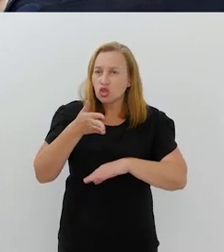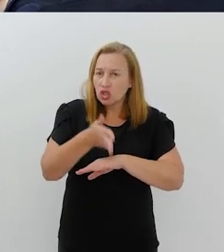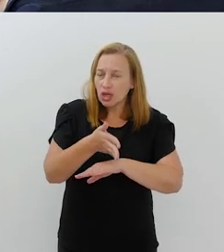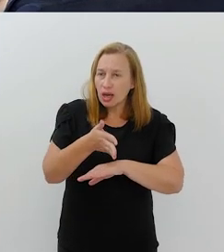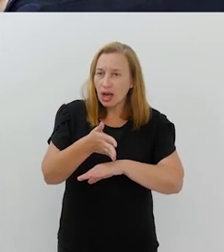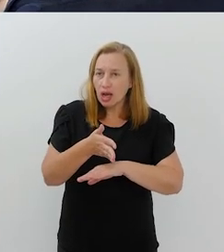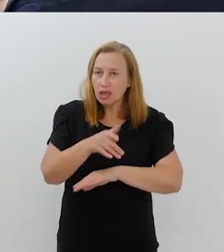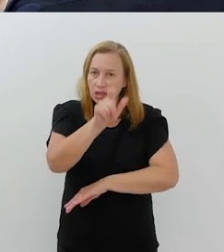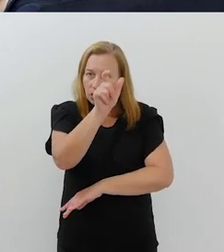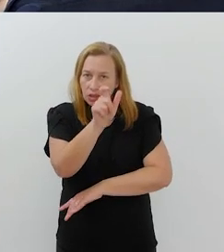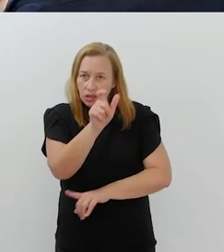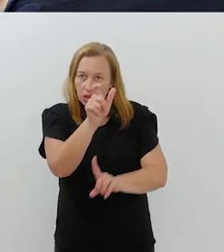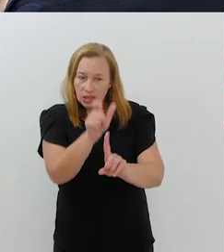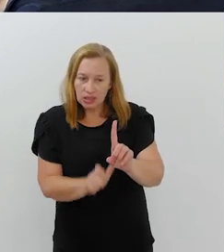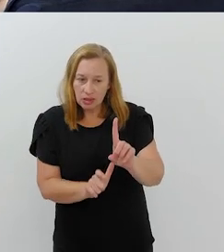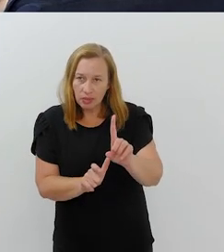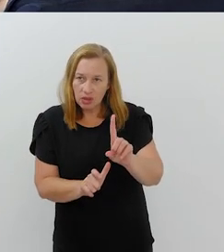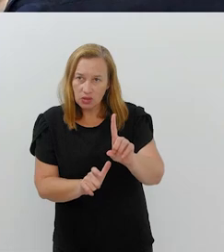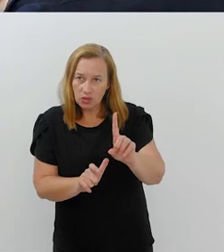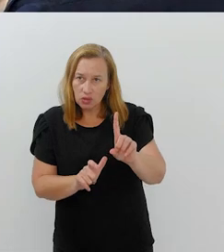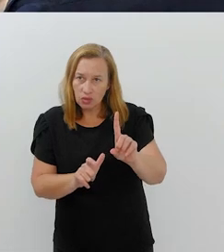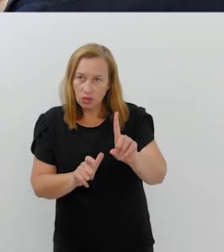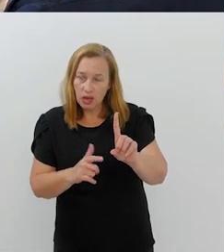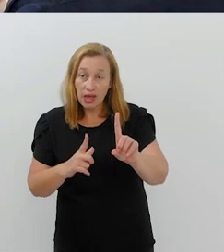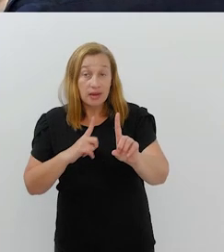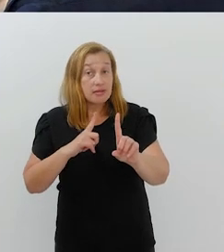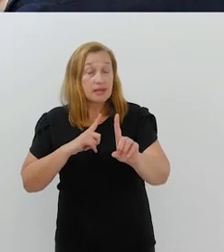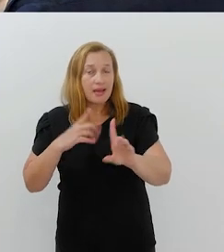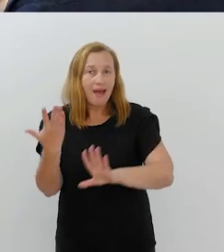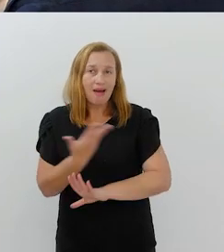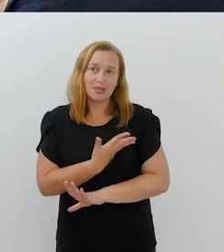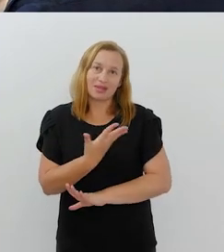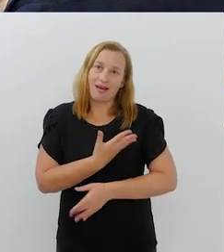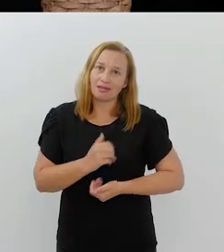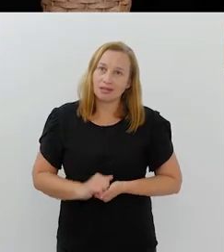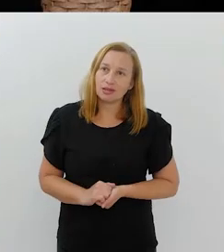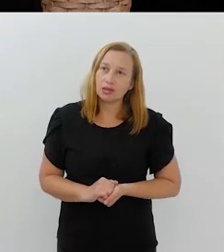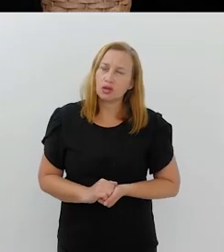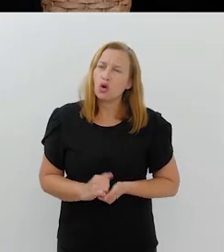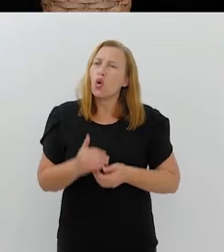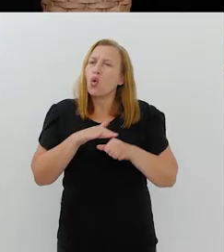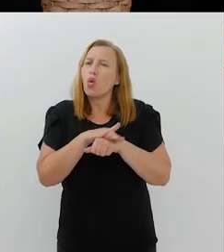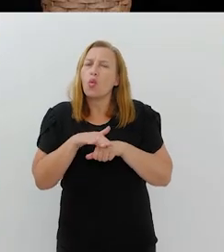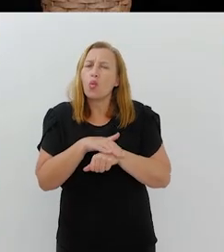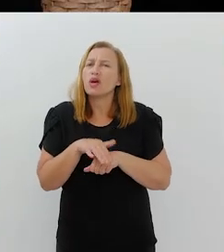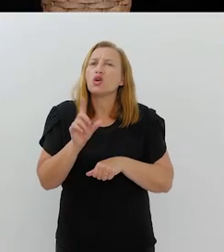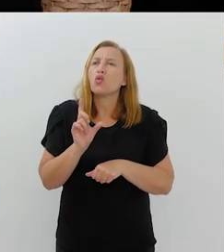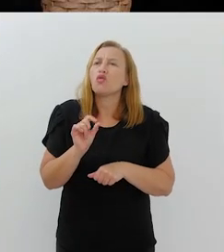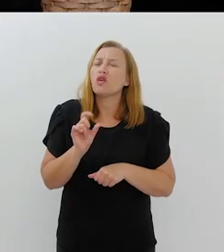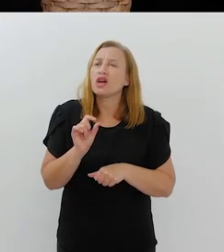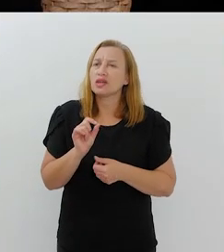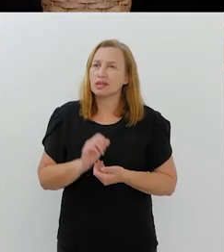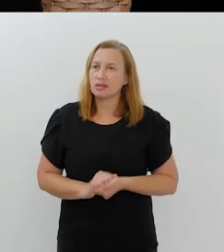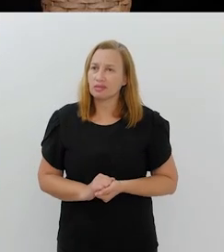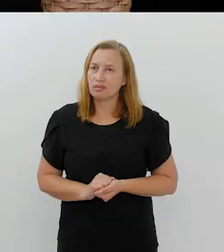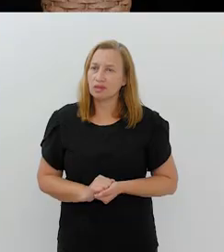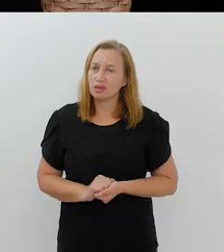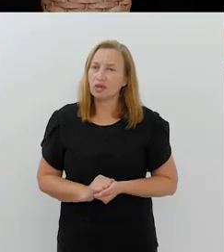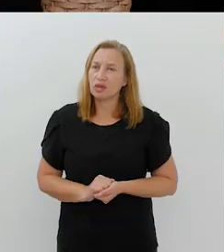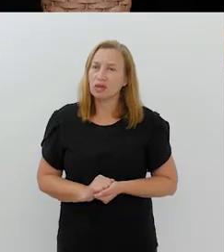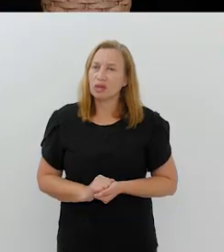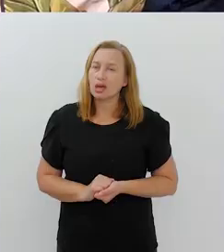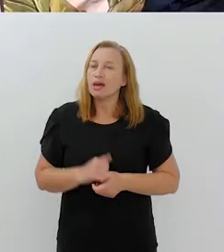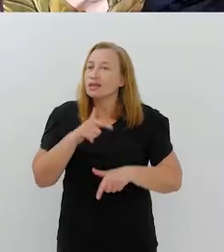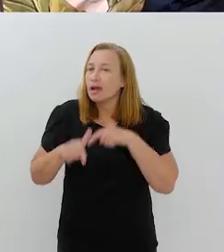chegar nesse morador e criar vínculo. Porque, a partir daí, a gente começa a trabalhar